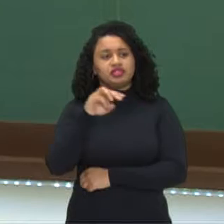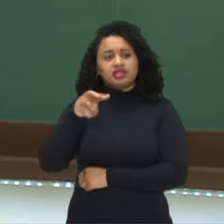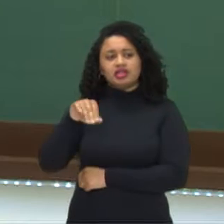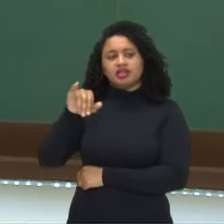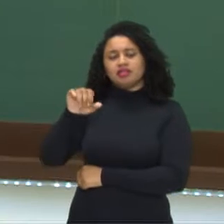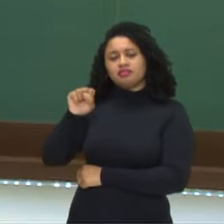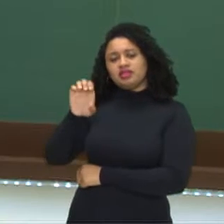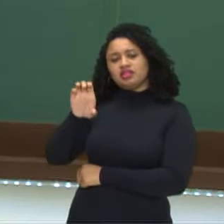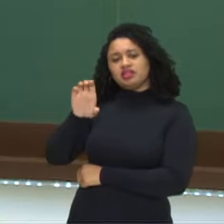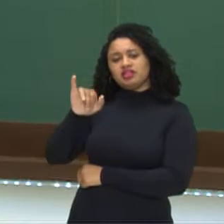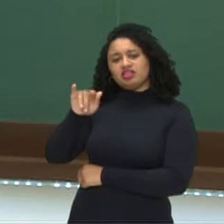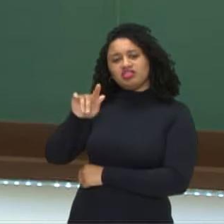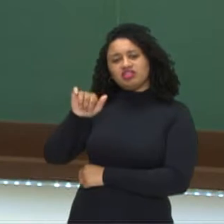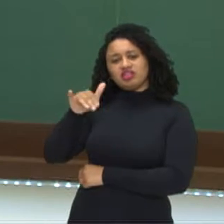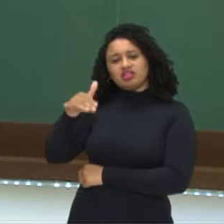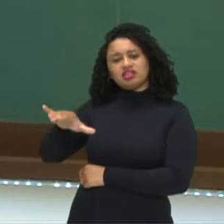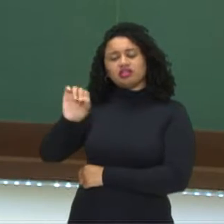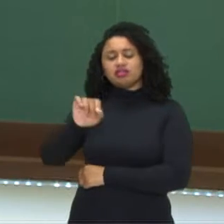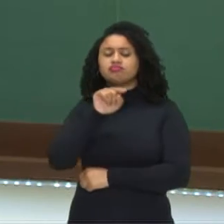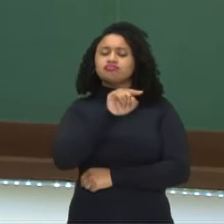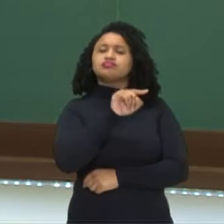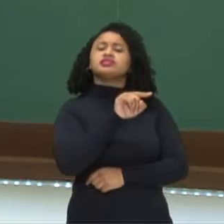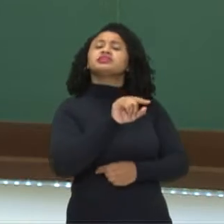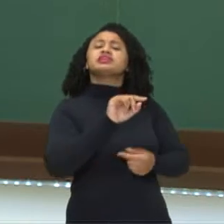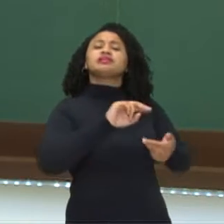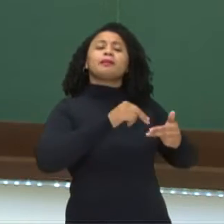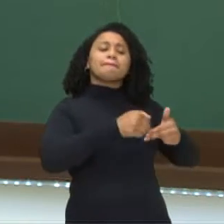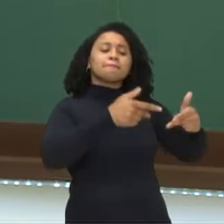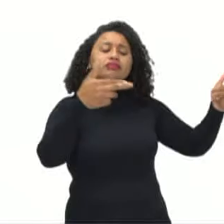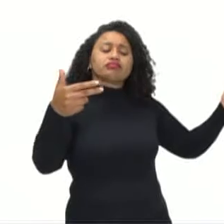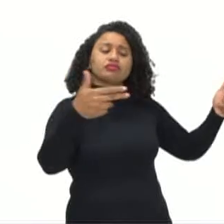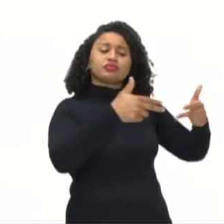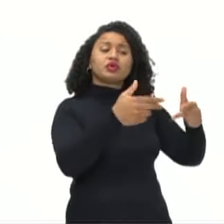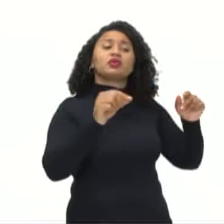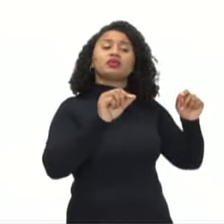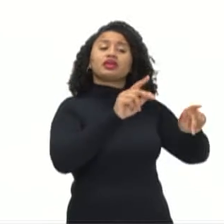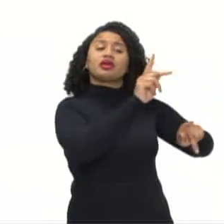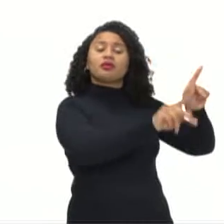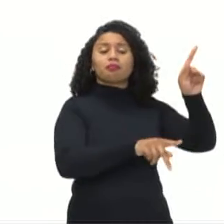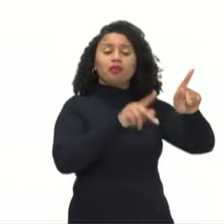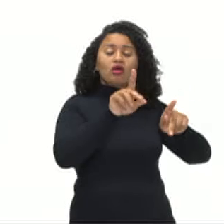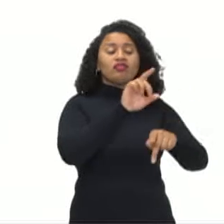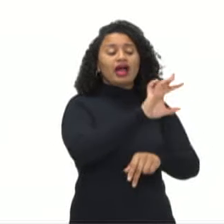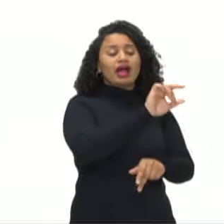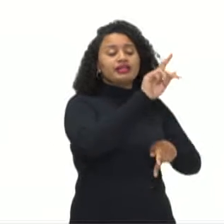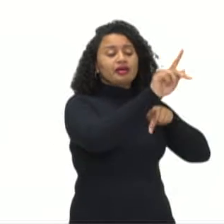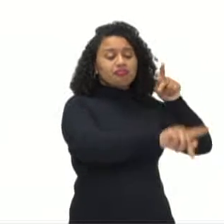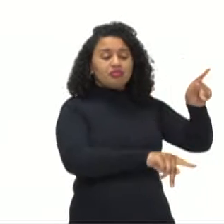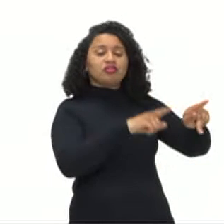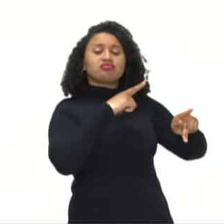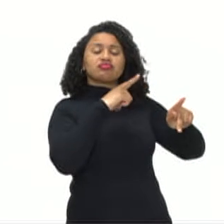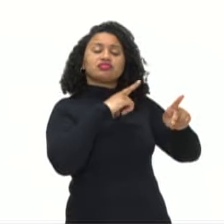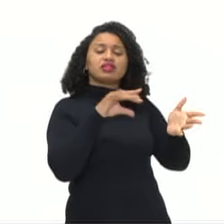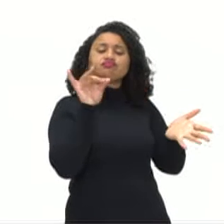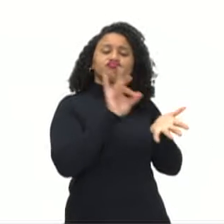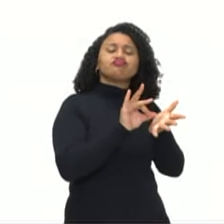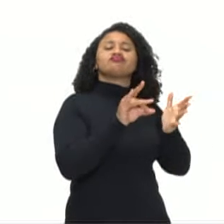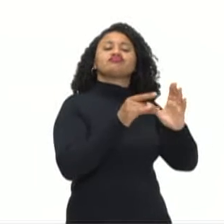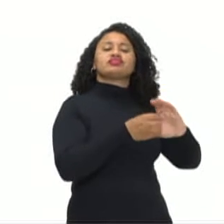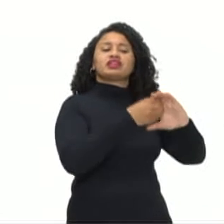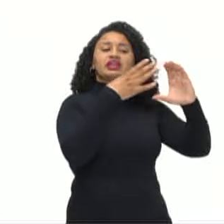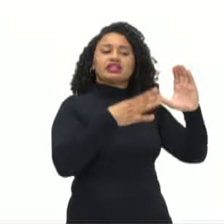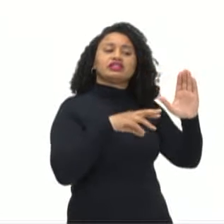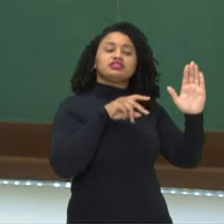etnia. O é etnia? Etnia são os nossos povos, Cada povo tem a sua etnia, sua origem biológica. Então,